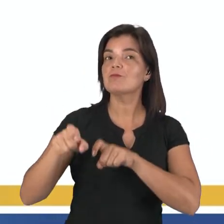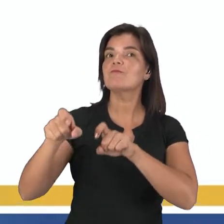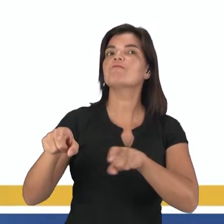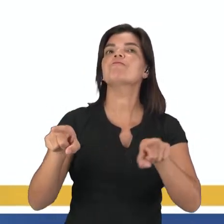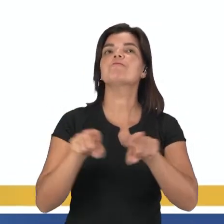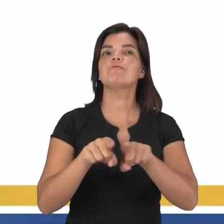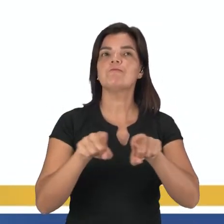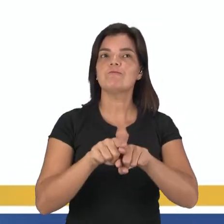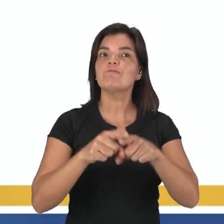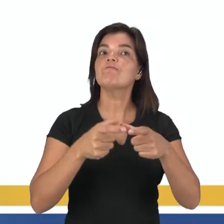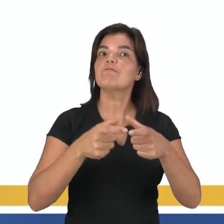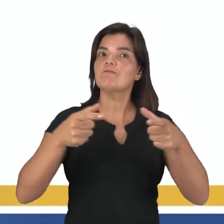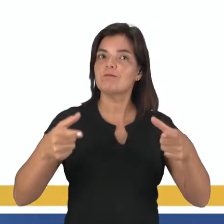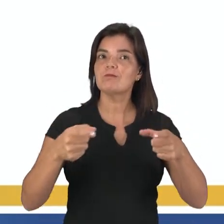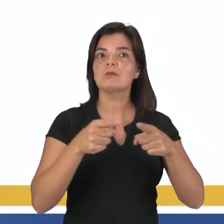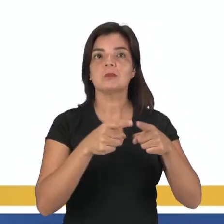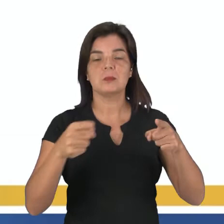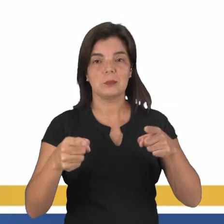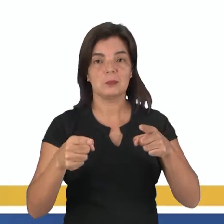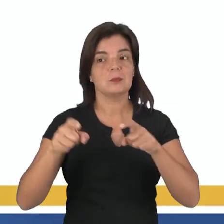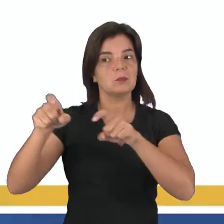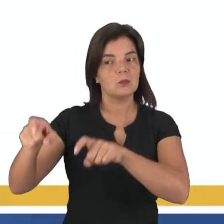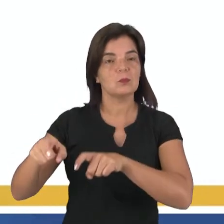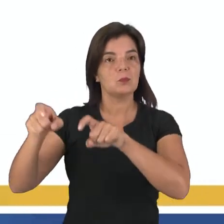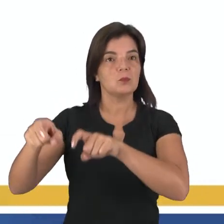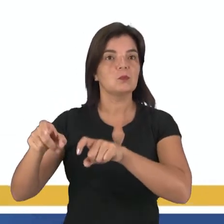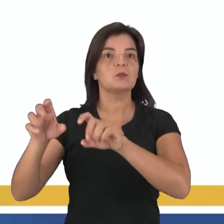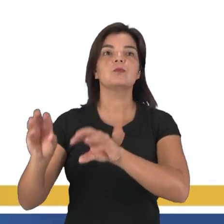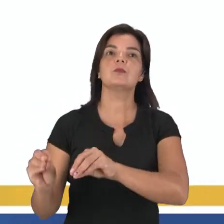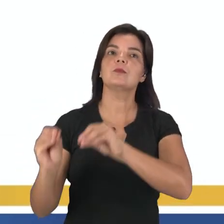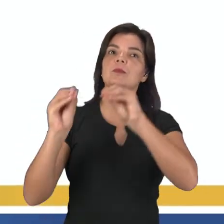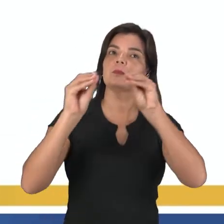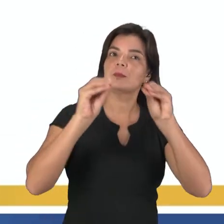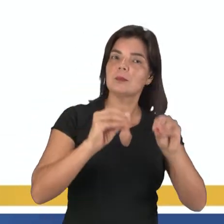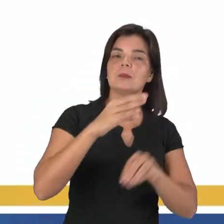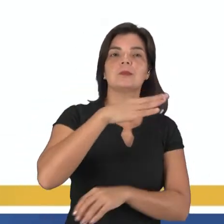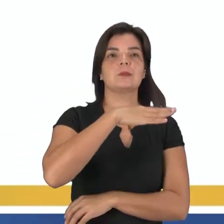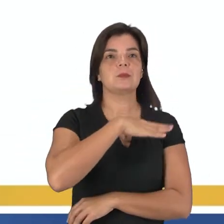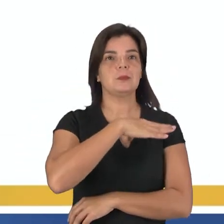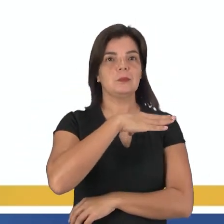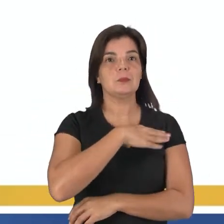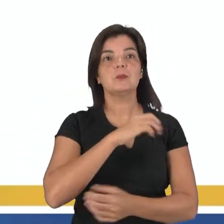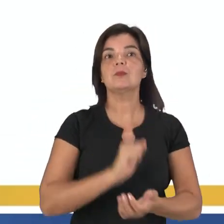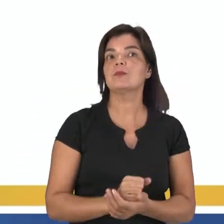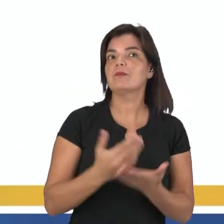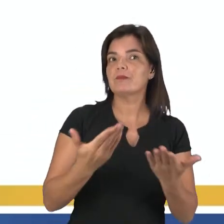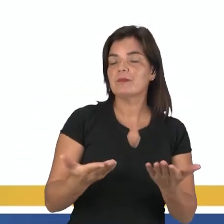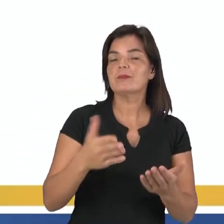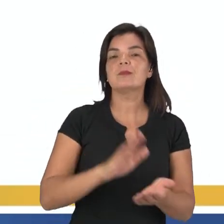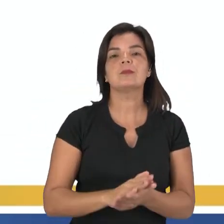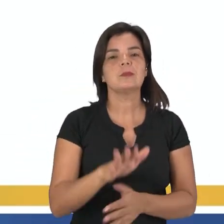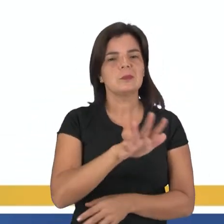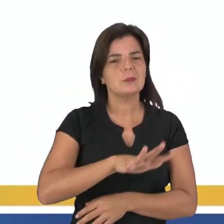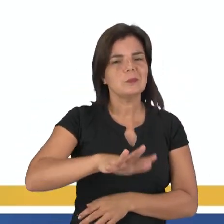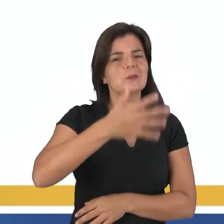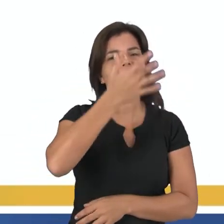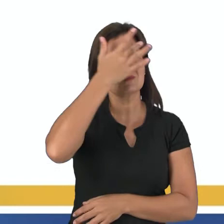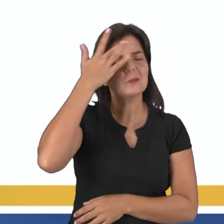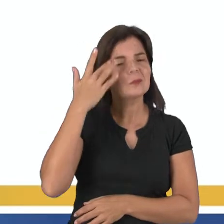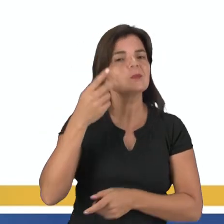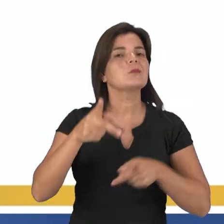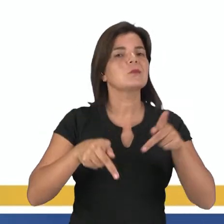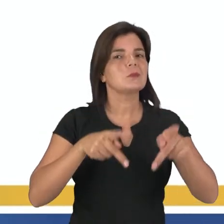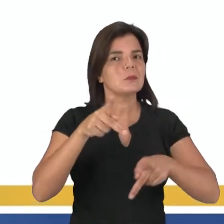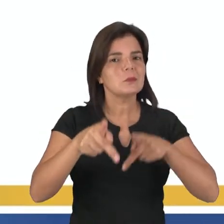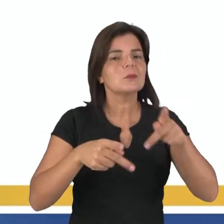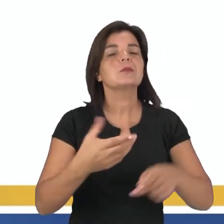se intensificou nesse período, saída da zona rural para a área urbana, quando grande parte da população que